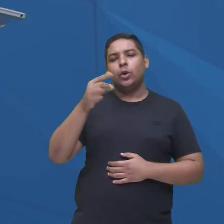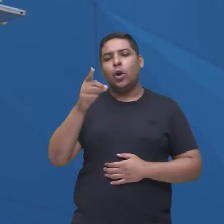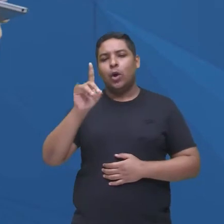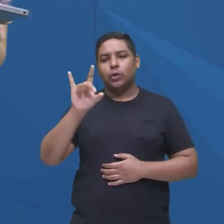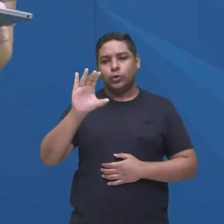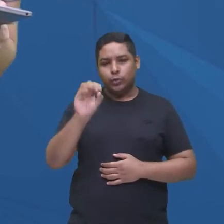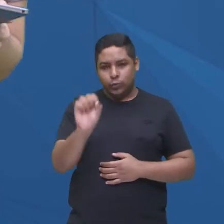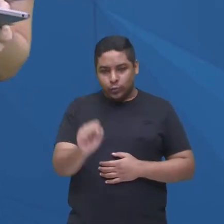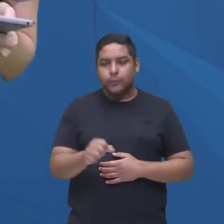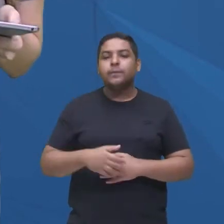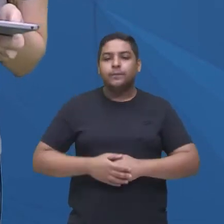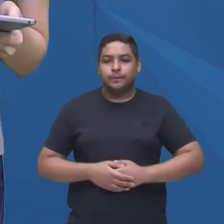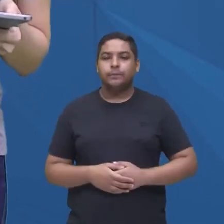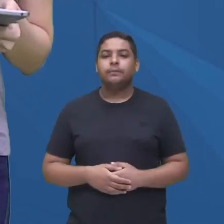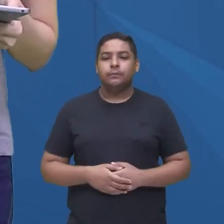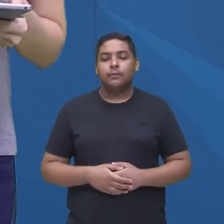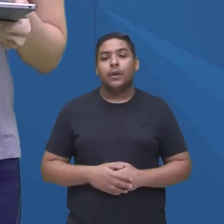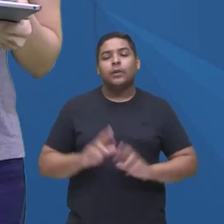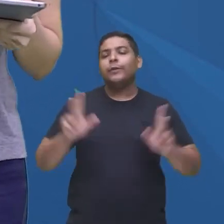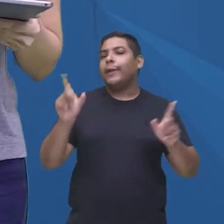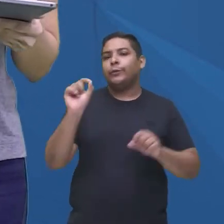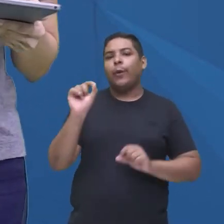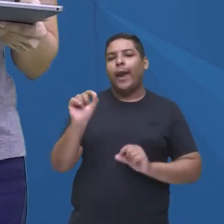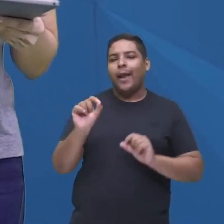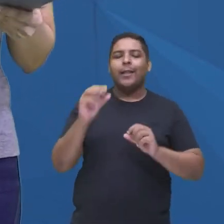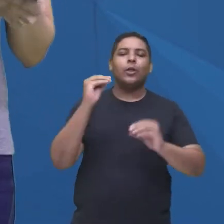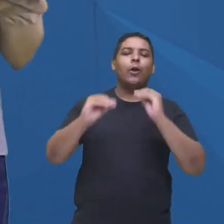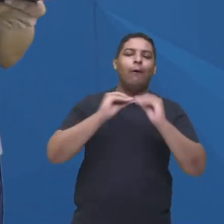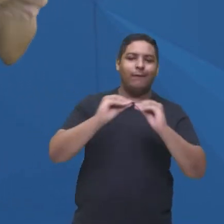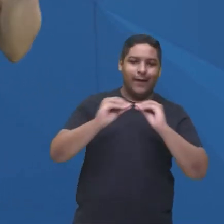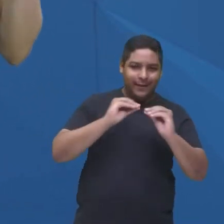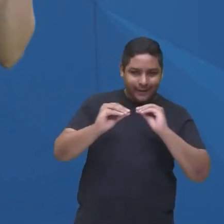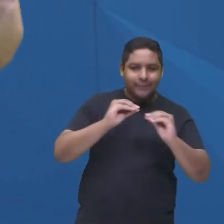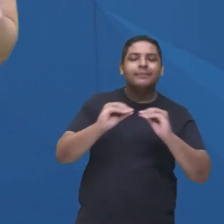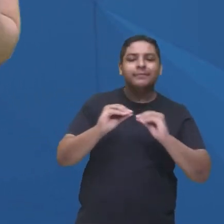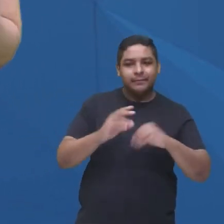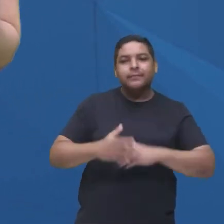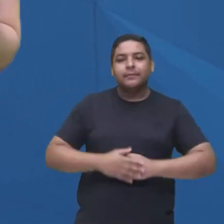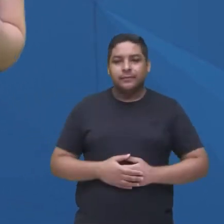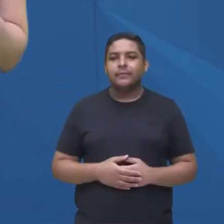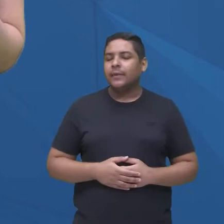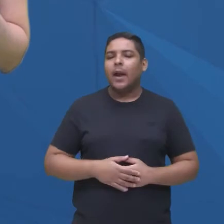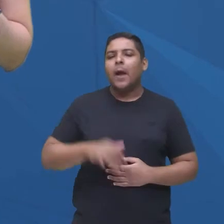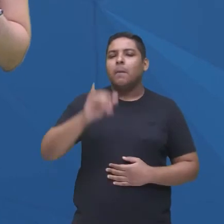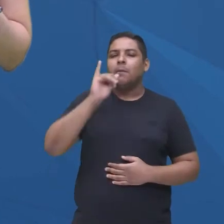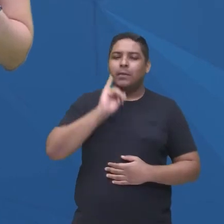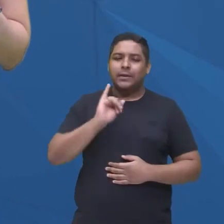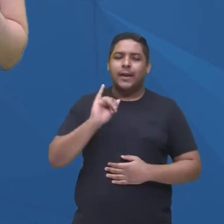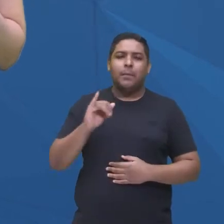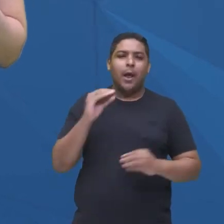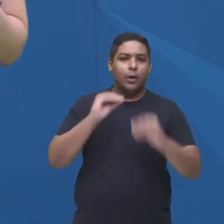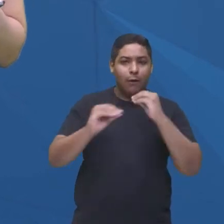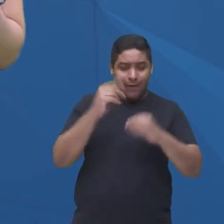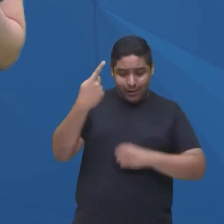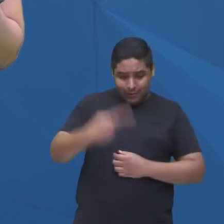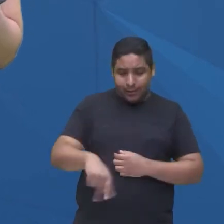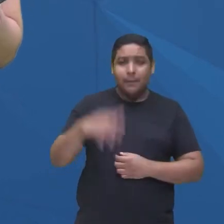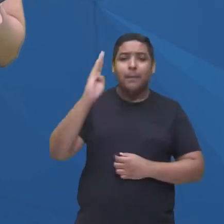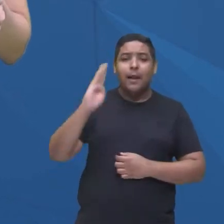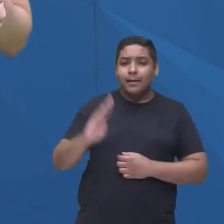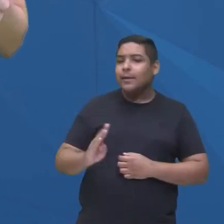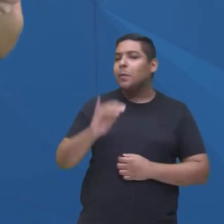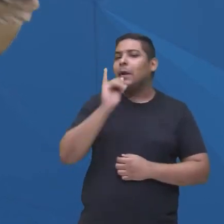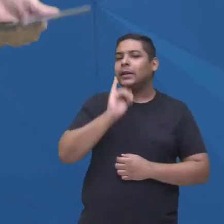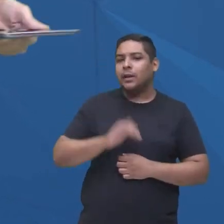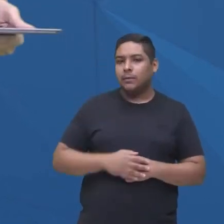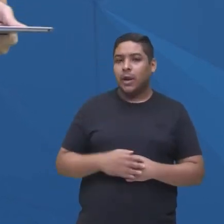Diferentemente, por exemplo, de uma novela, onde normalmente, né? Pelo menos se a gente colocar como exemplo as novelas do Brasil, a gente vai ter